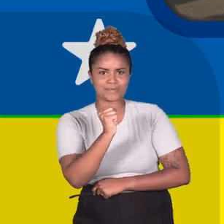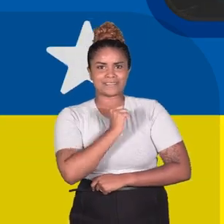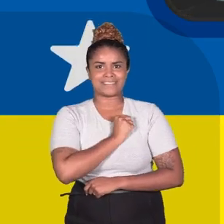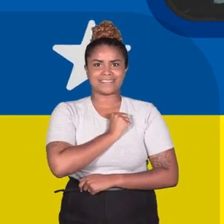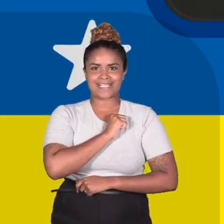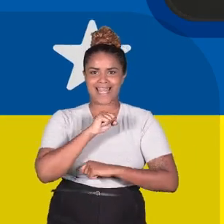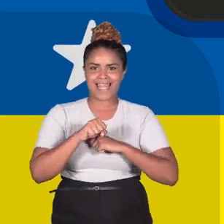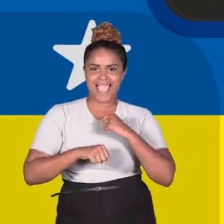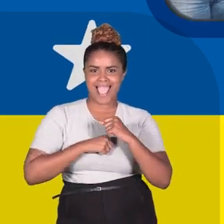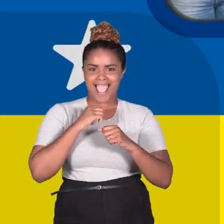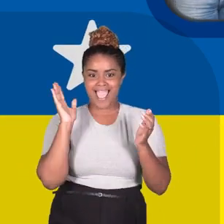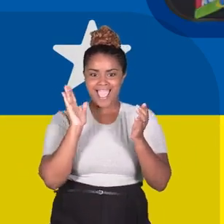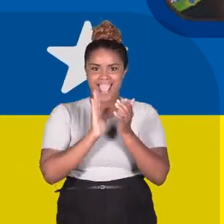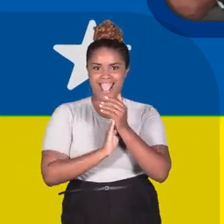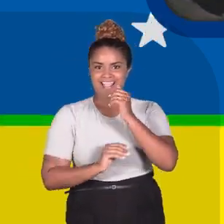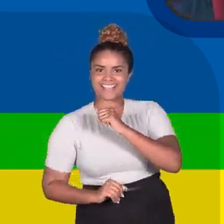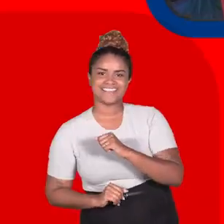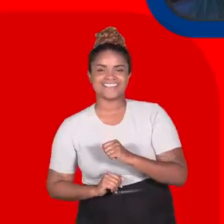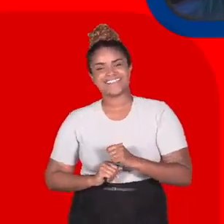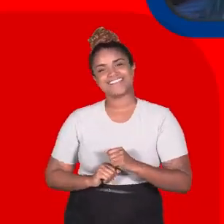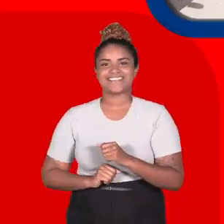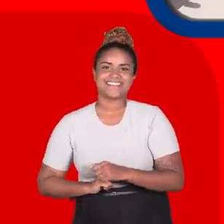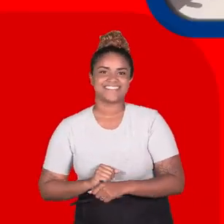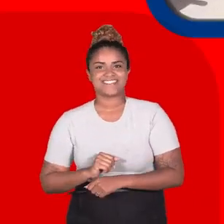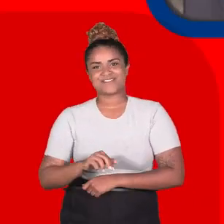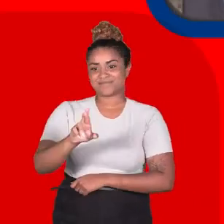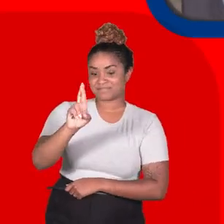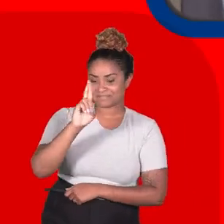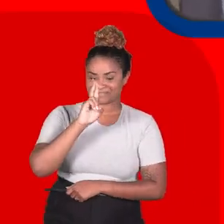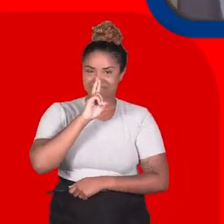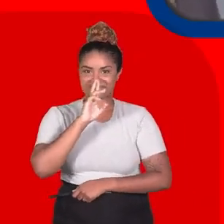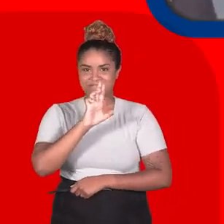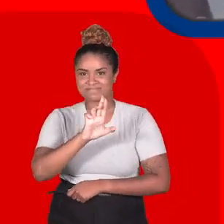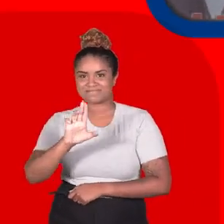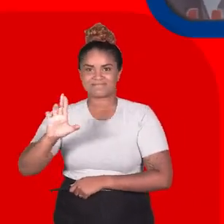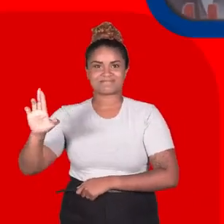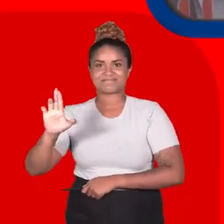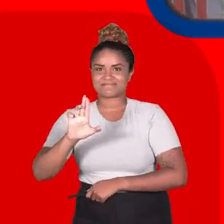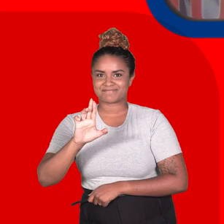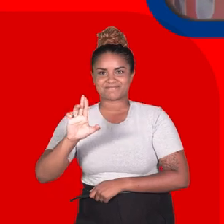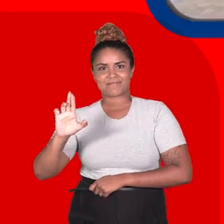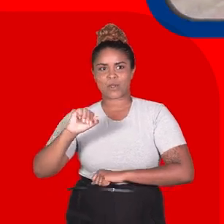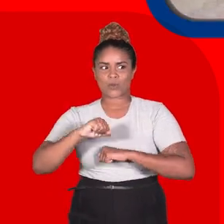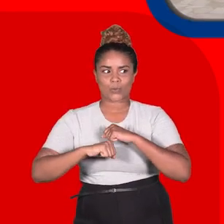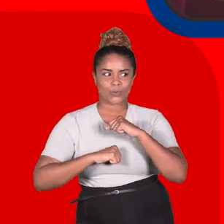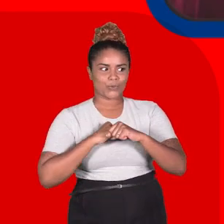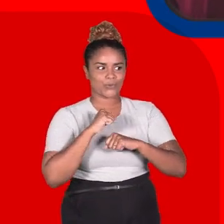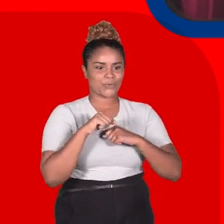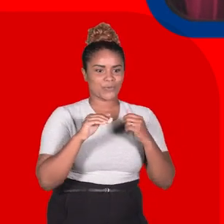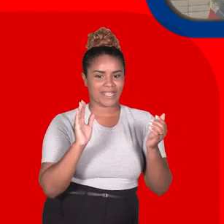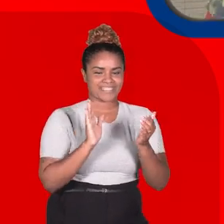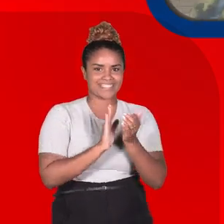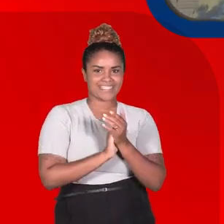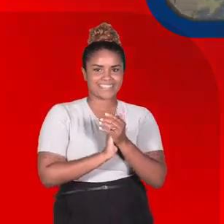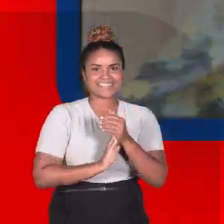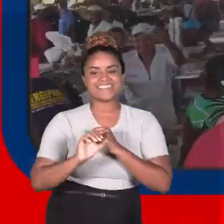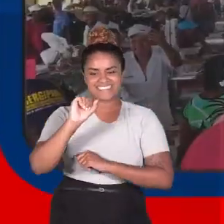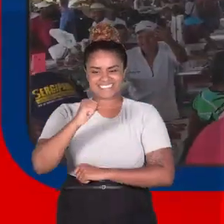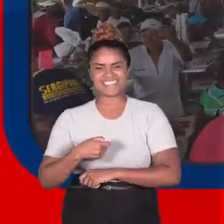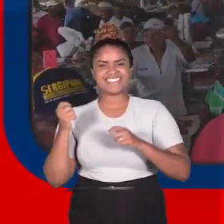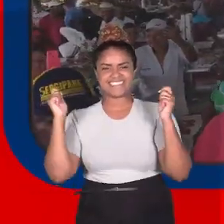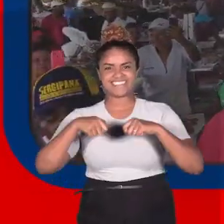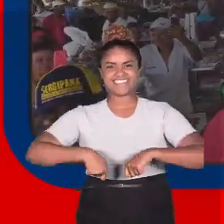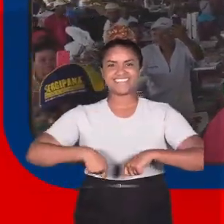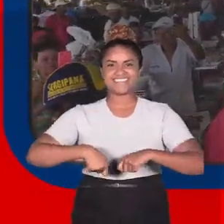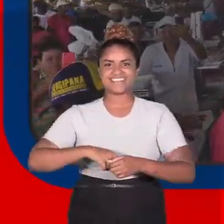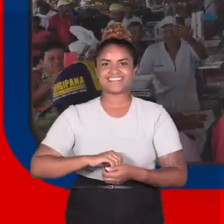e desenrola o Sergipe DG. É Rogério e Lula num só coração e desenrola o Sergipe